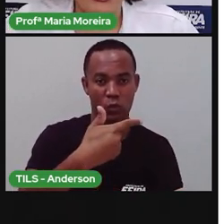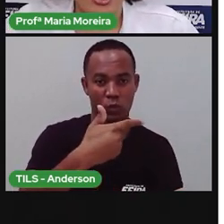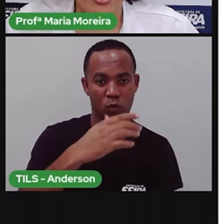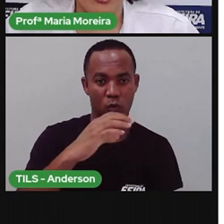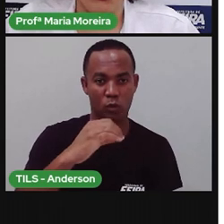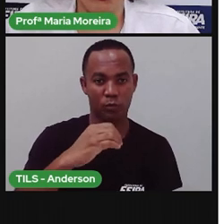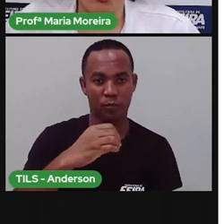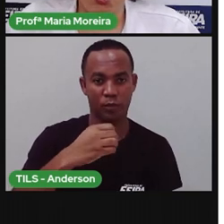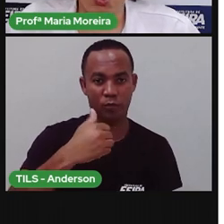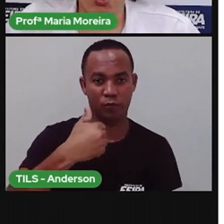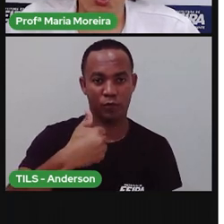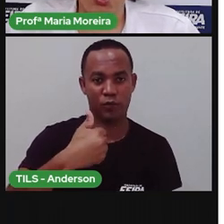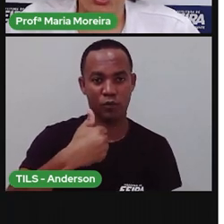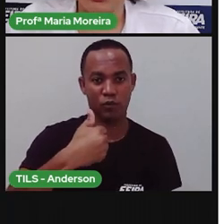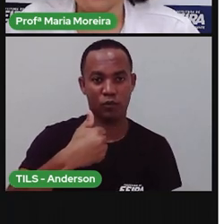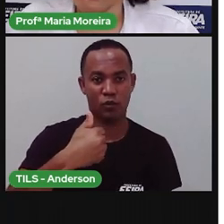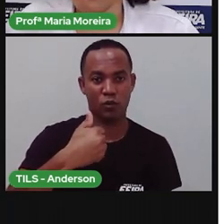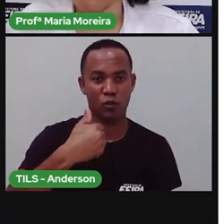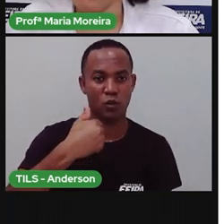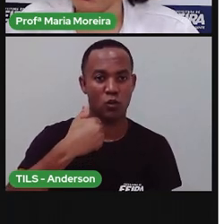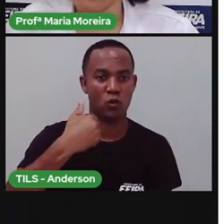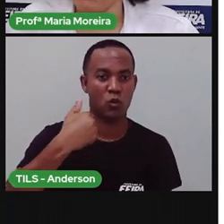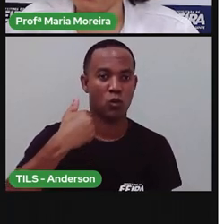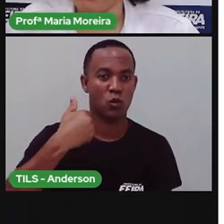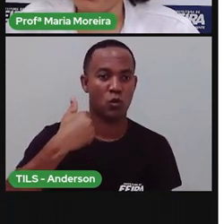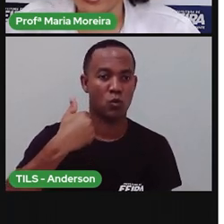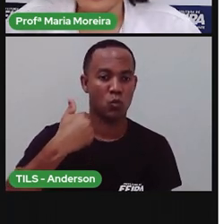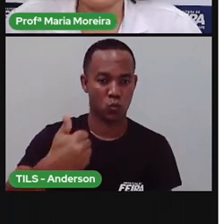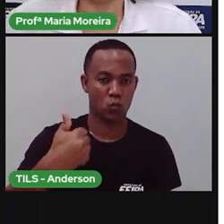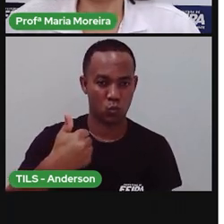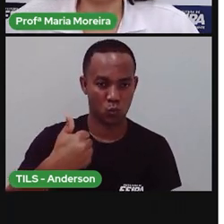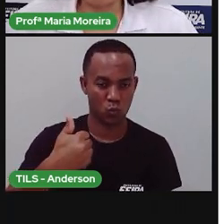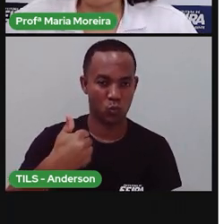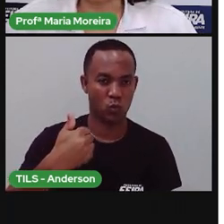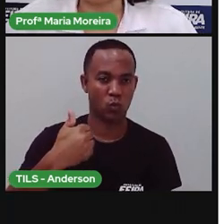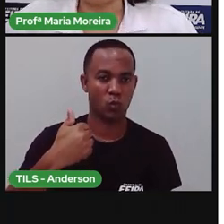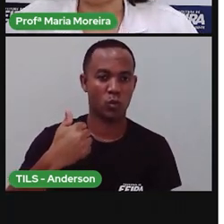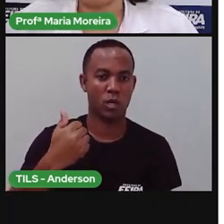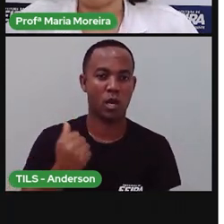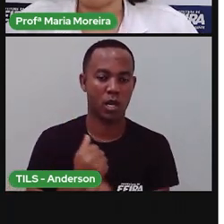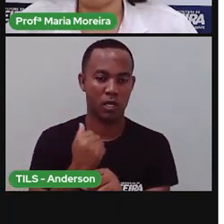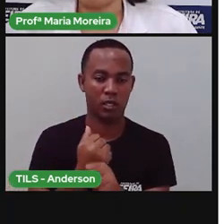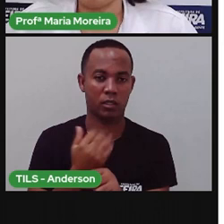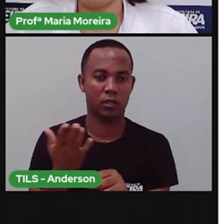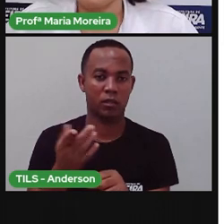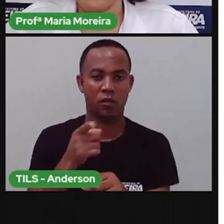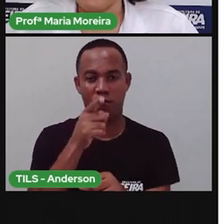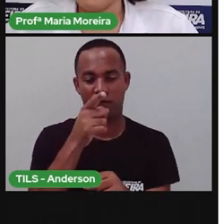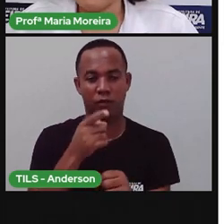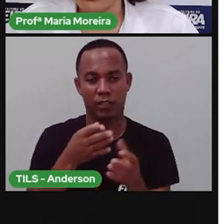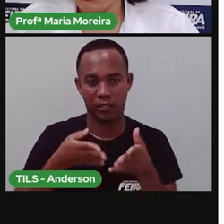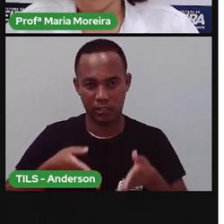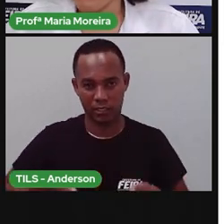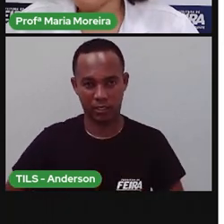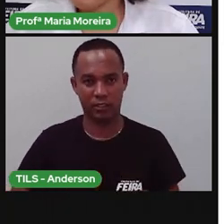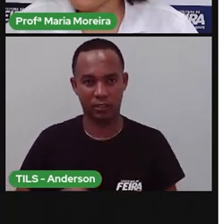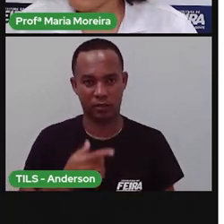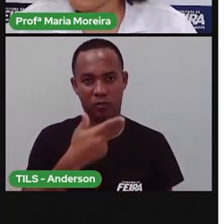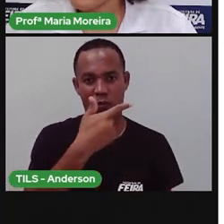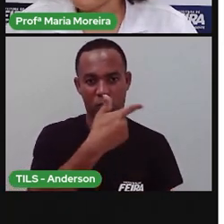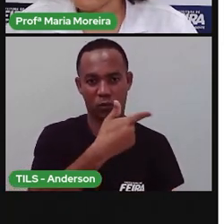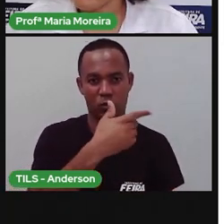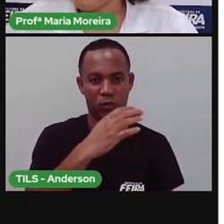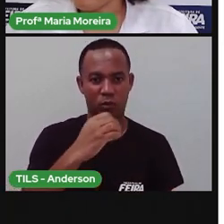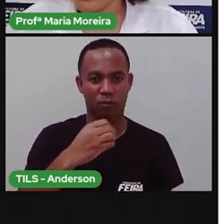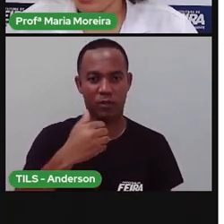e vinte e um. Dois mil e vinte e um. Se você nasceu em dois mil e dez, quantos